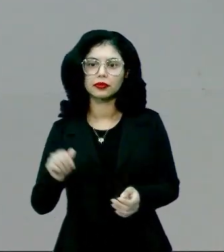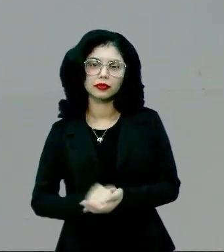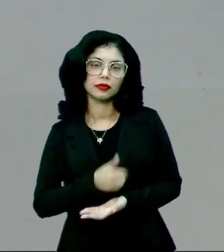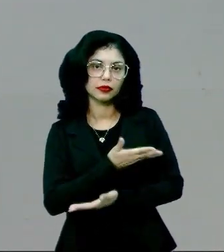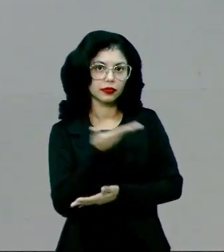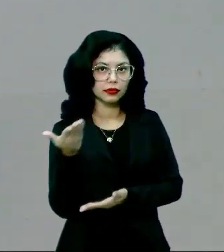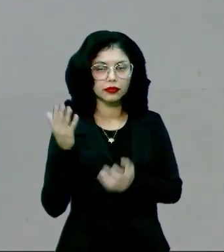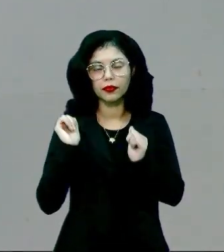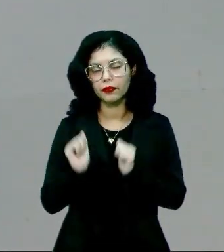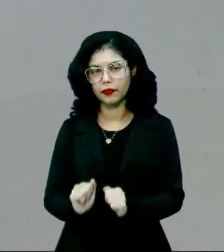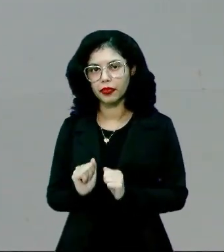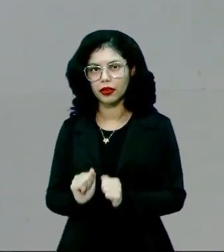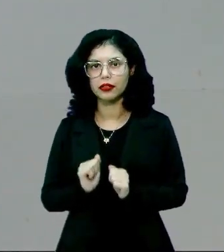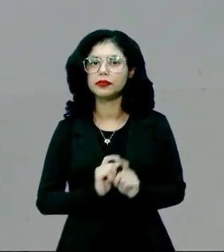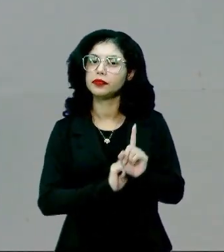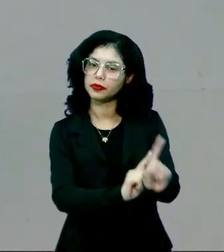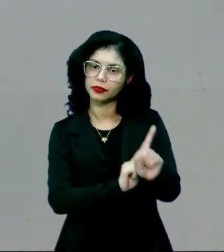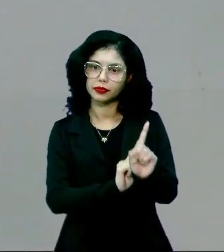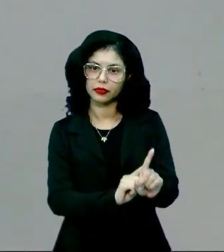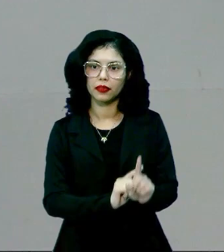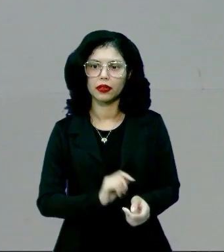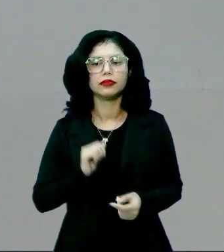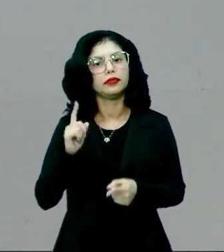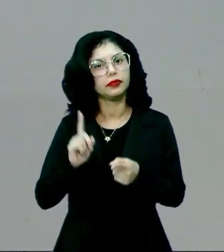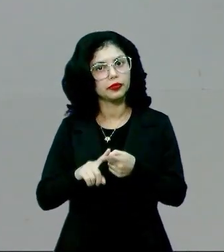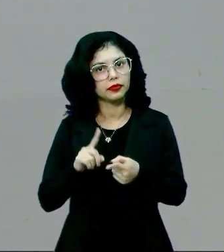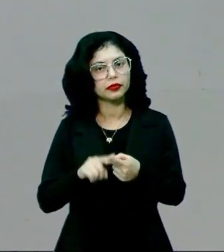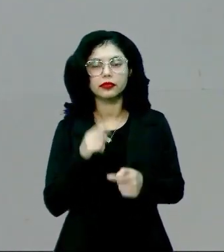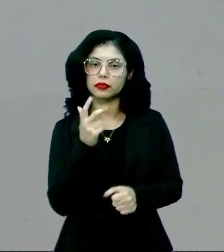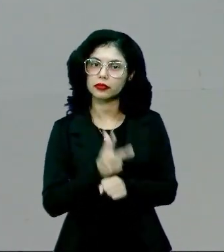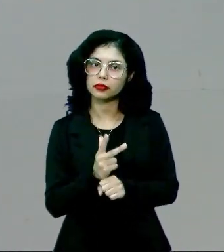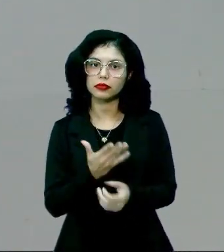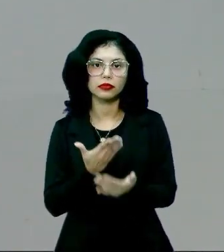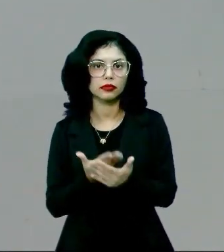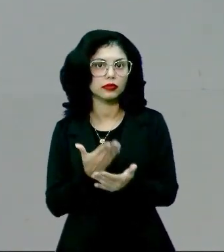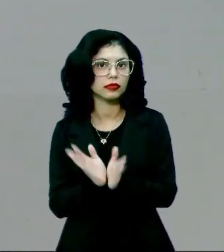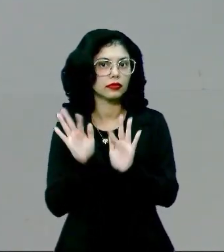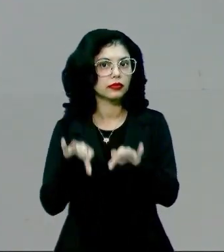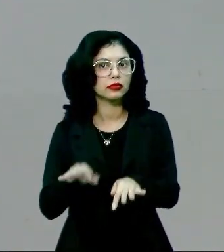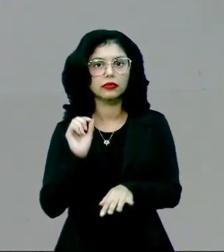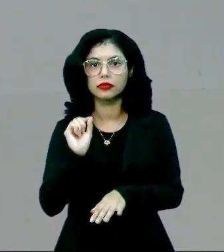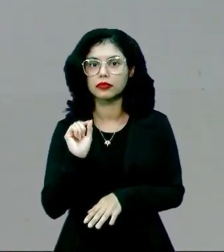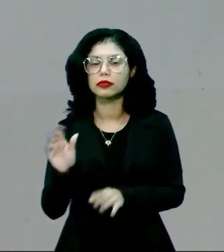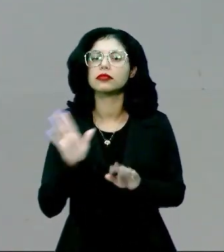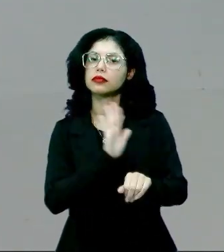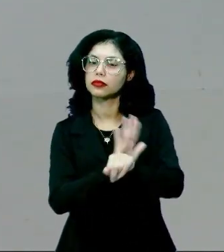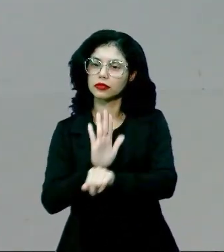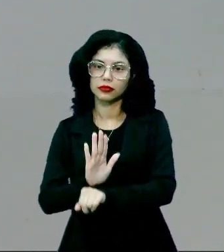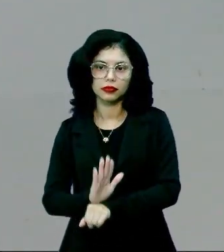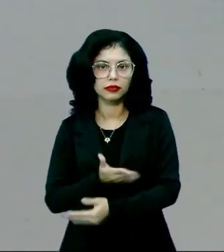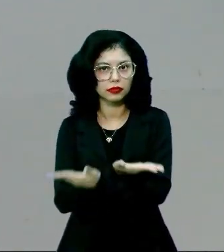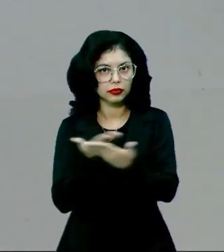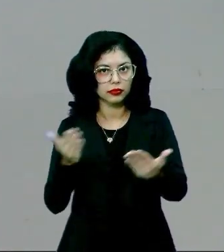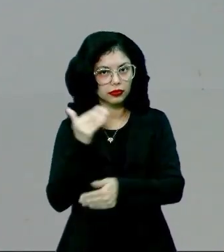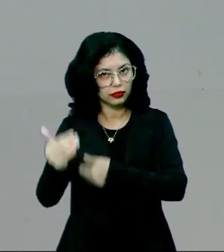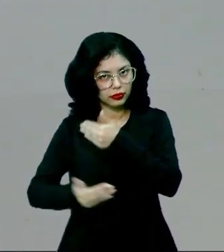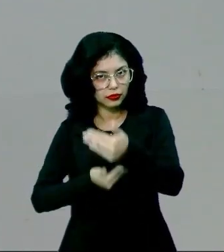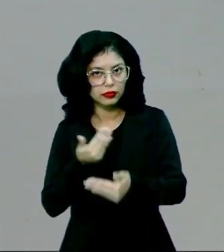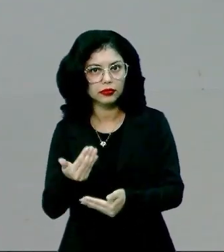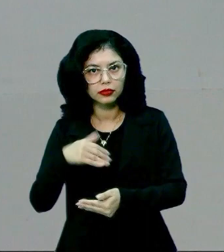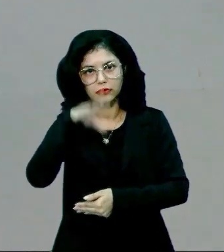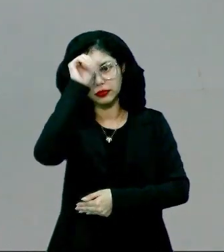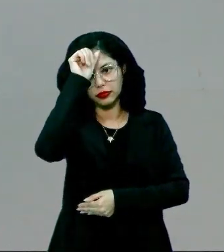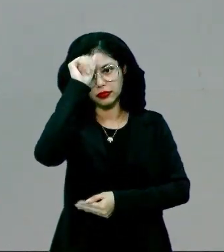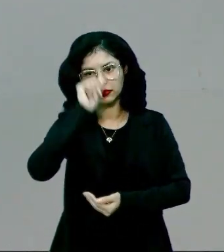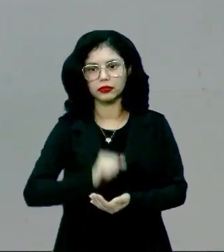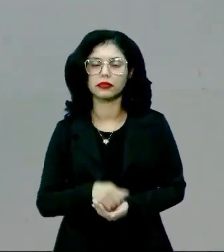que você possa acompanhar, porque essas videoaulas, elas têm como finalidade contribuir com o seu aprendizado.